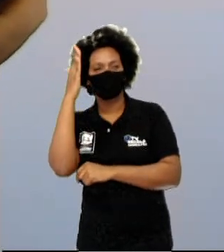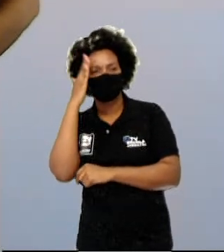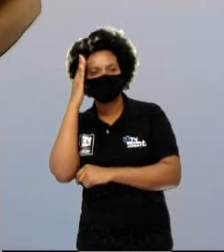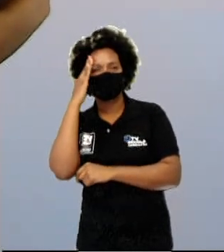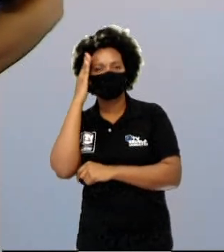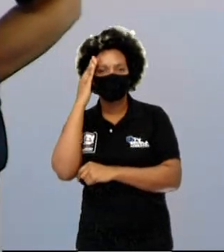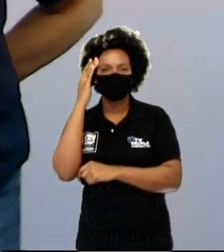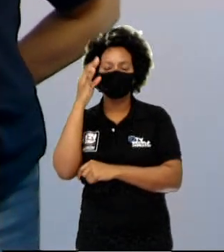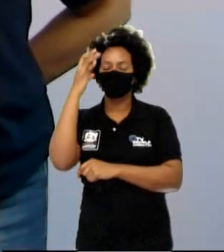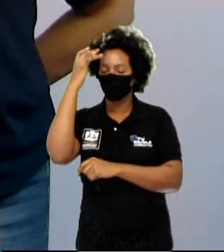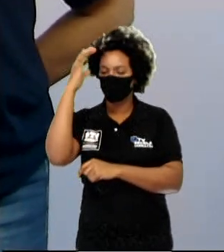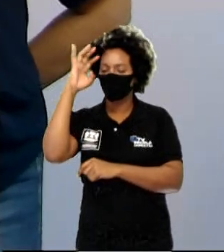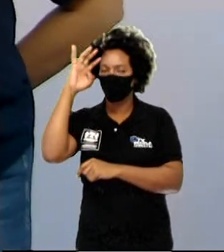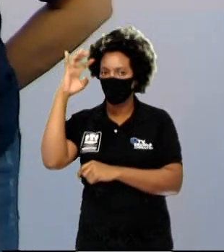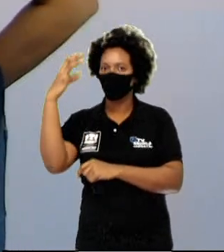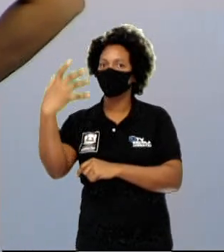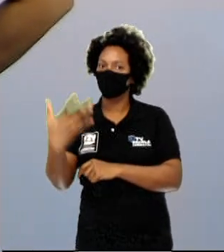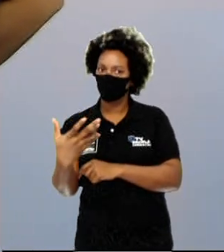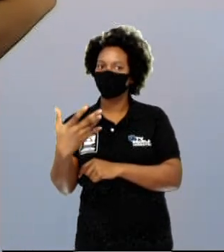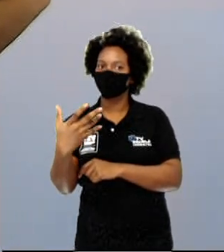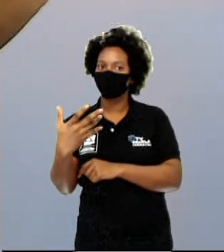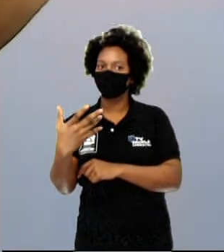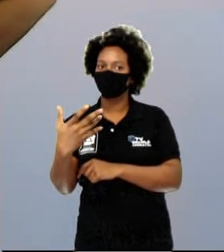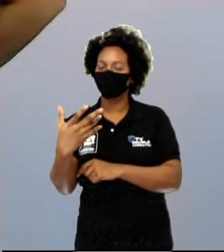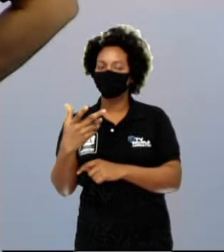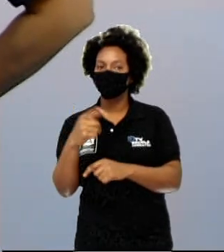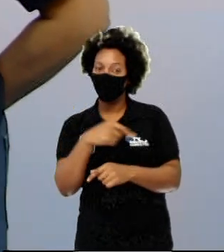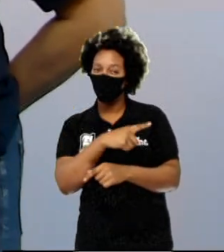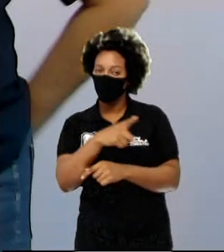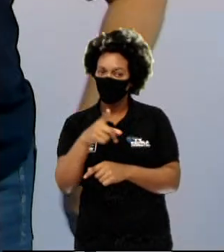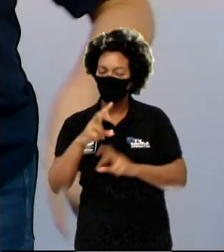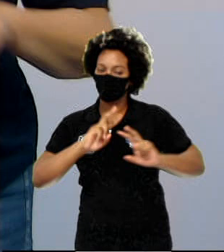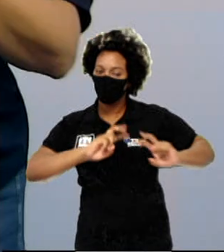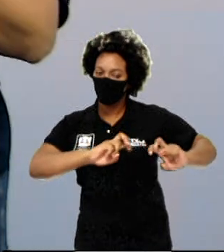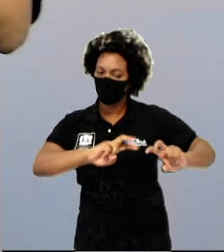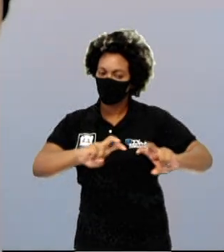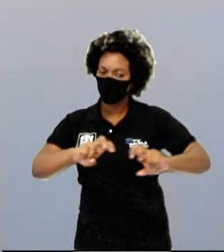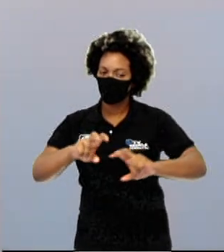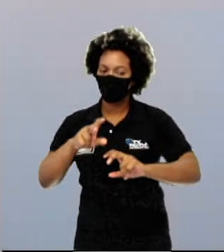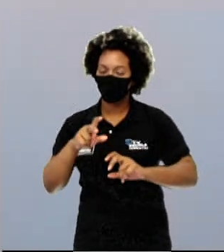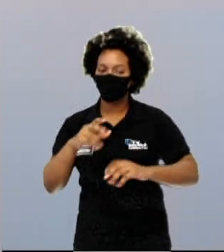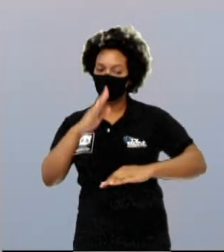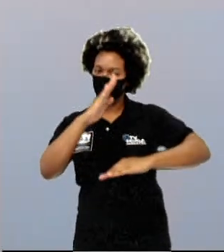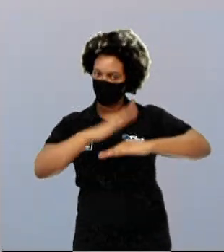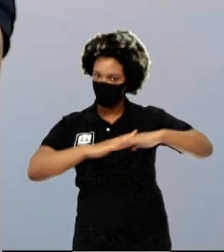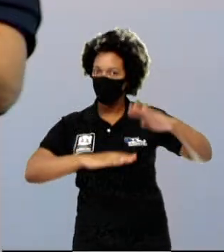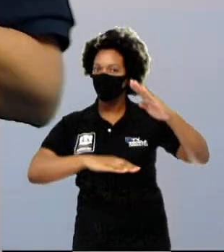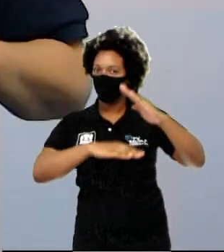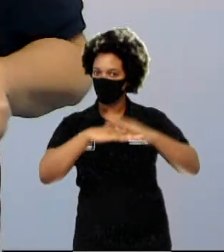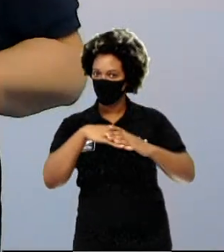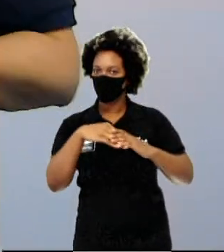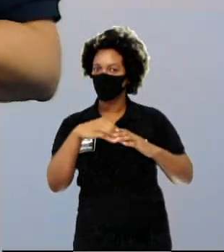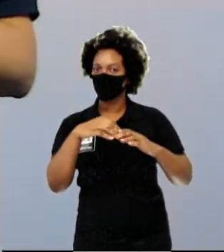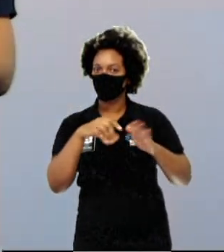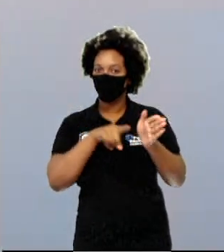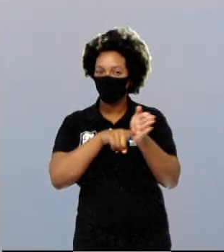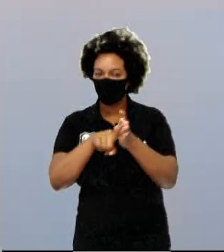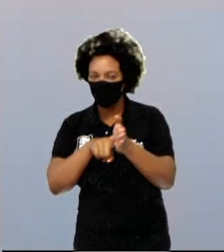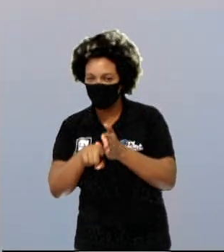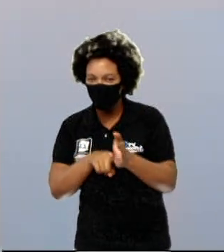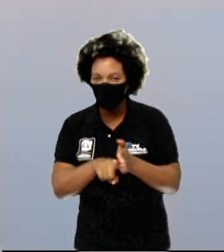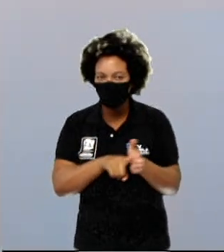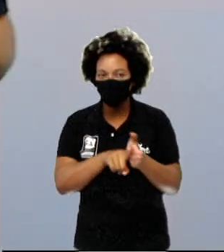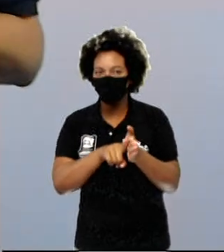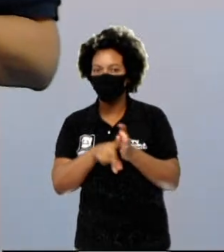solucionar um determinado evento. Então, esses arqueólogos, que são profissionais, que trabalham com os historiadores,